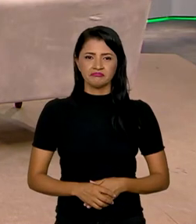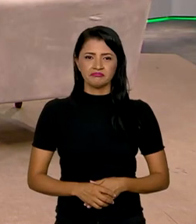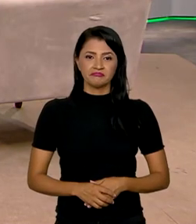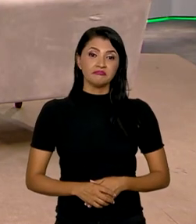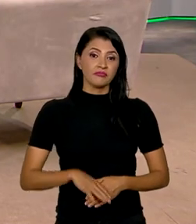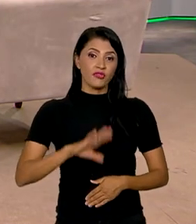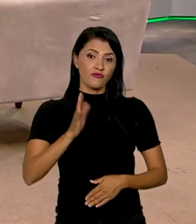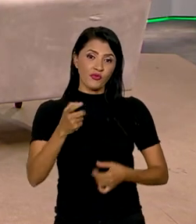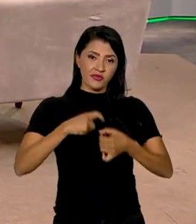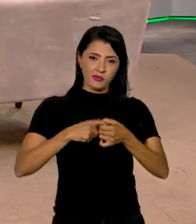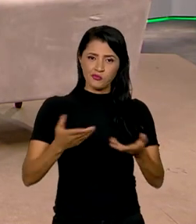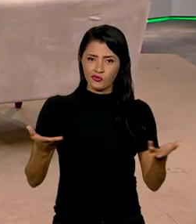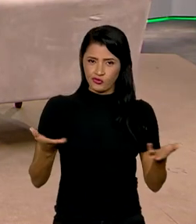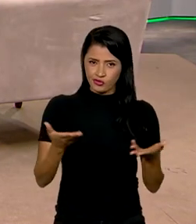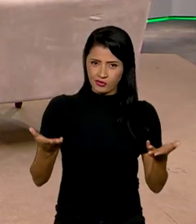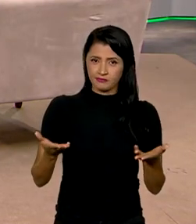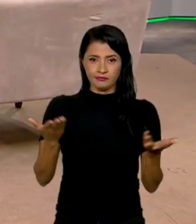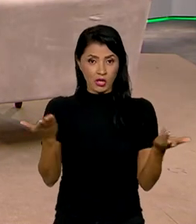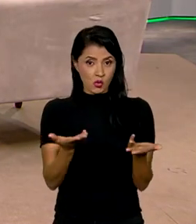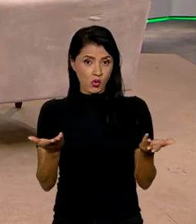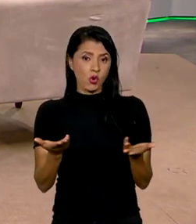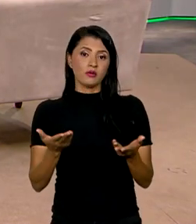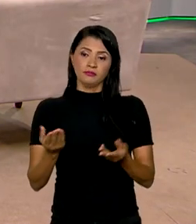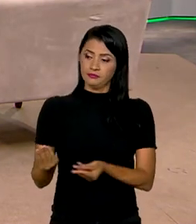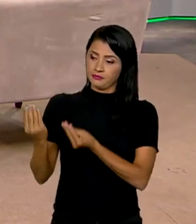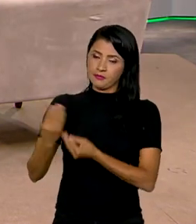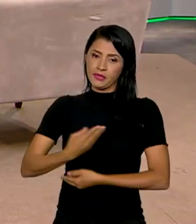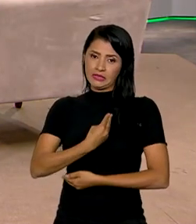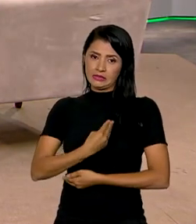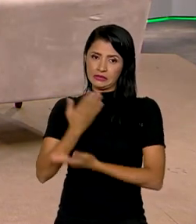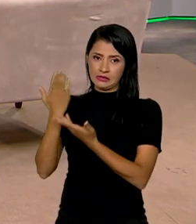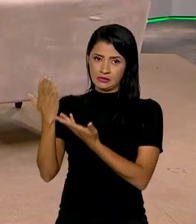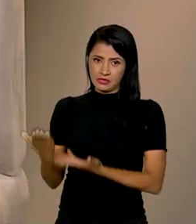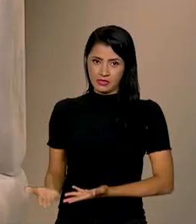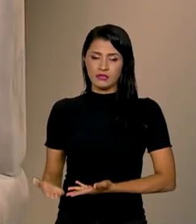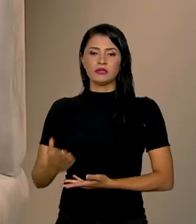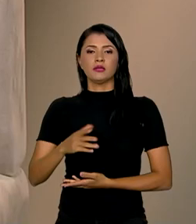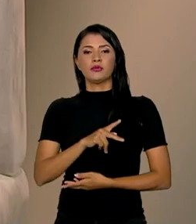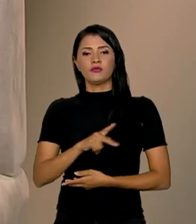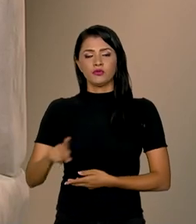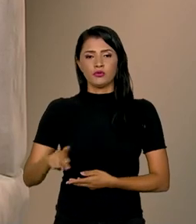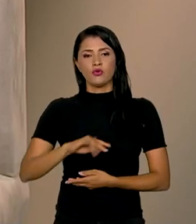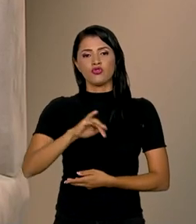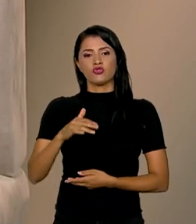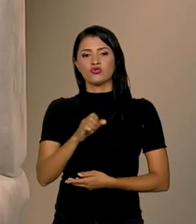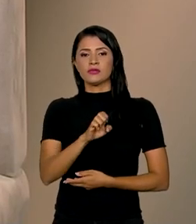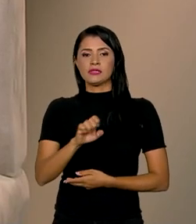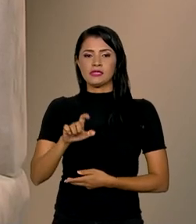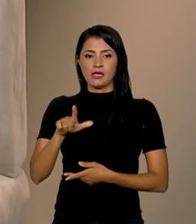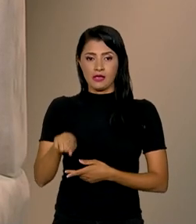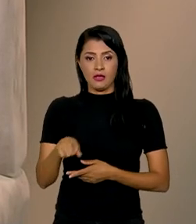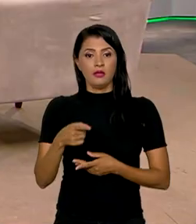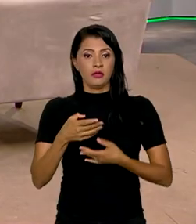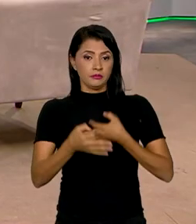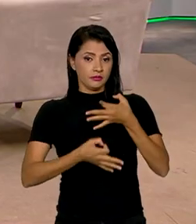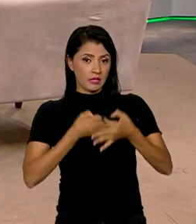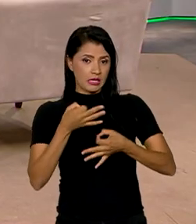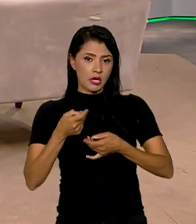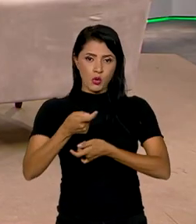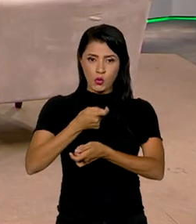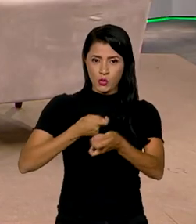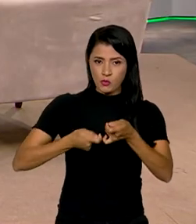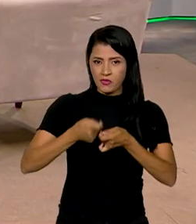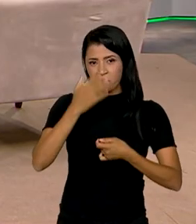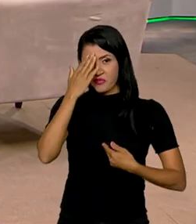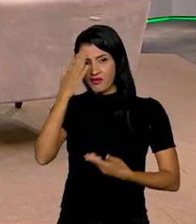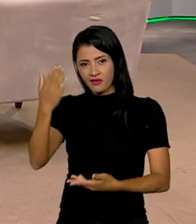Já estamos de volta aí, neste bloco, com a presença do professor José Luiz Pagnussar, nosso comentarista de economia. Professor, muito obrigado